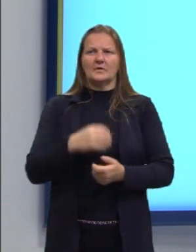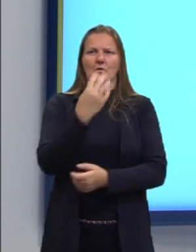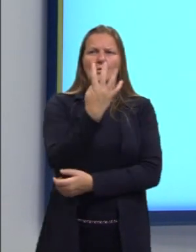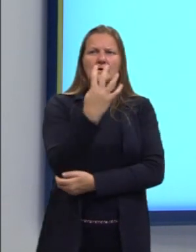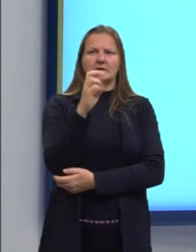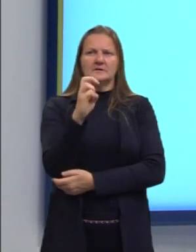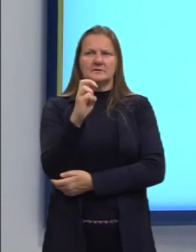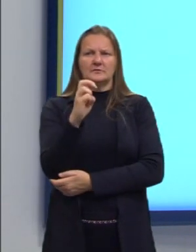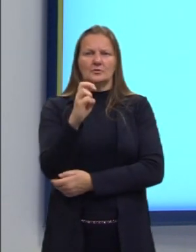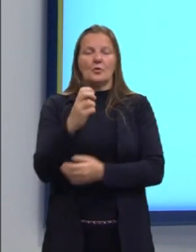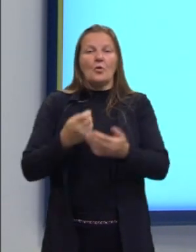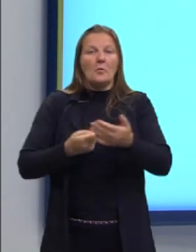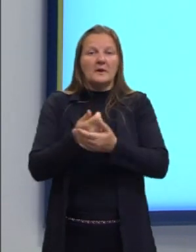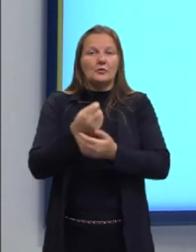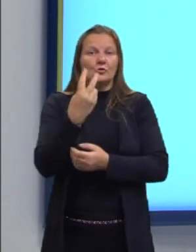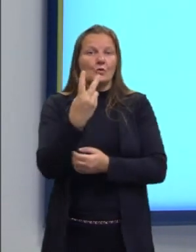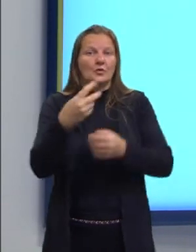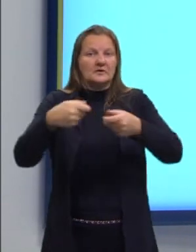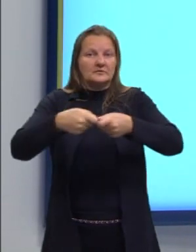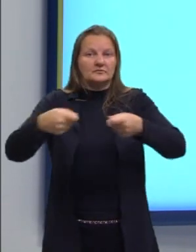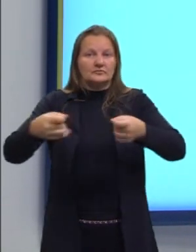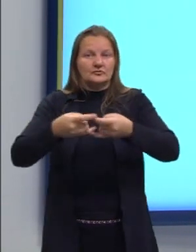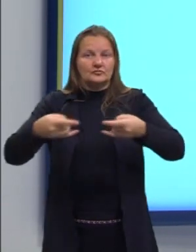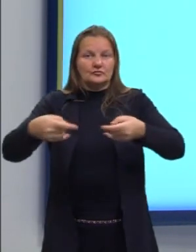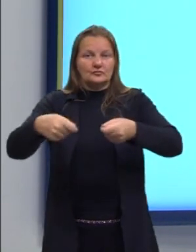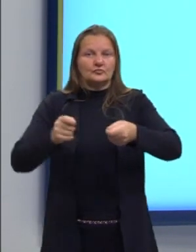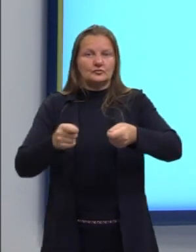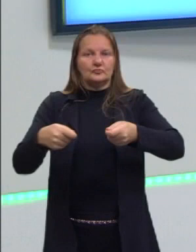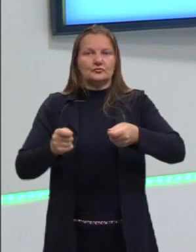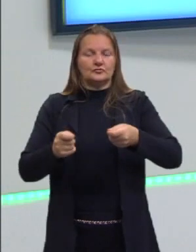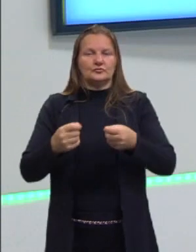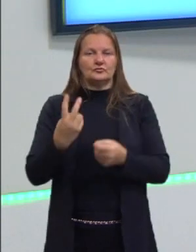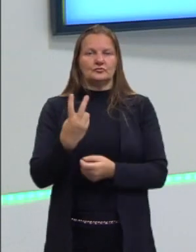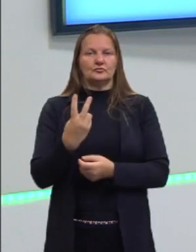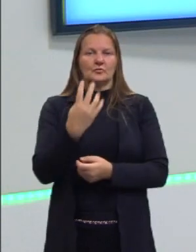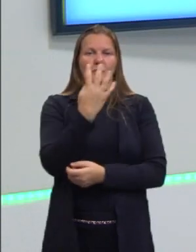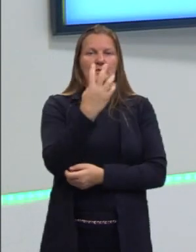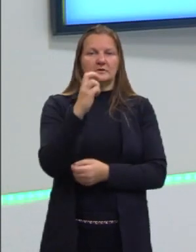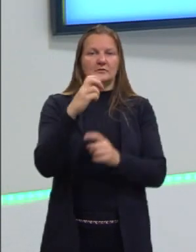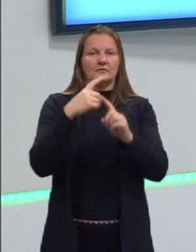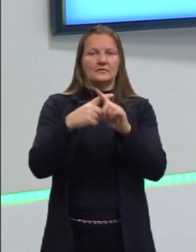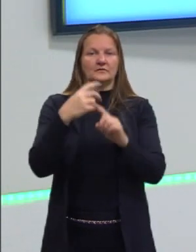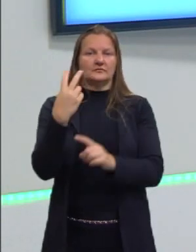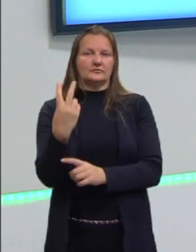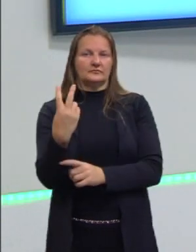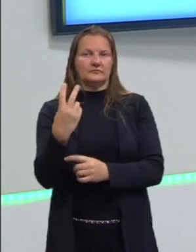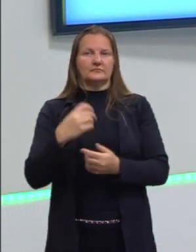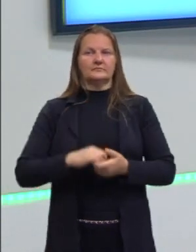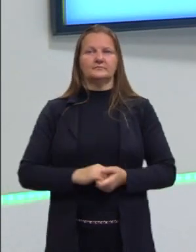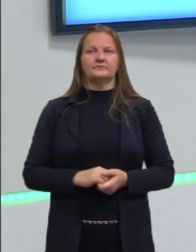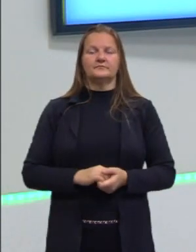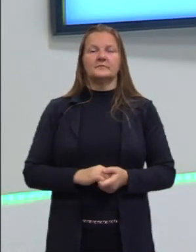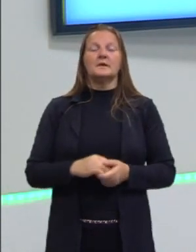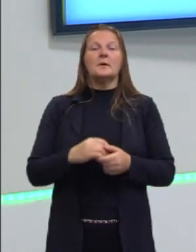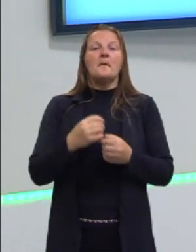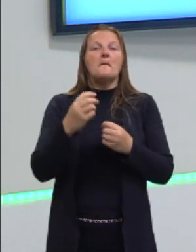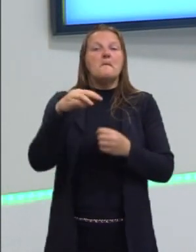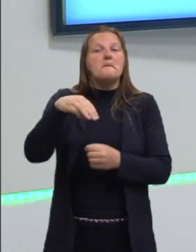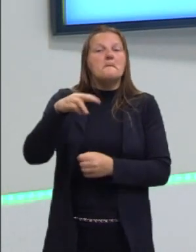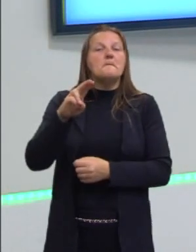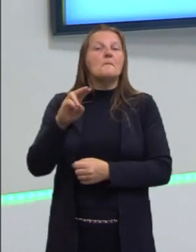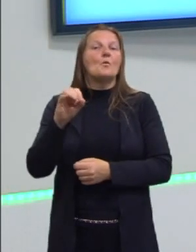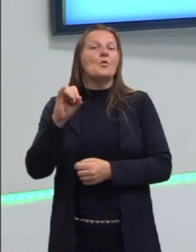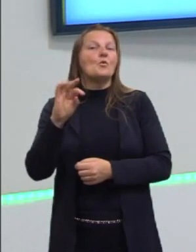45 alunos compraram dois bilhetes, então 45 vezes o 2. E muitos alunos